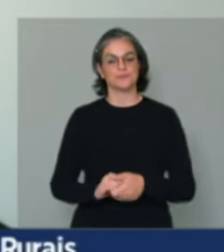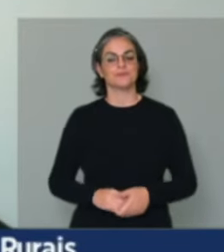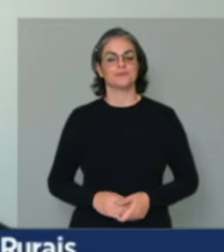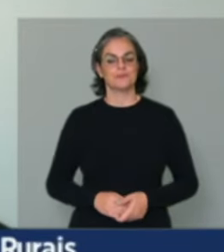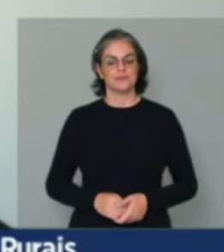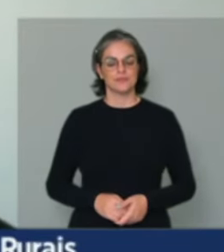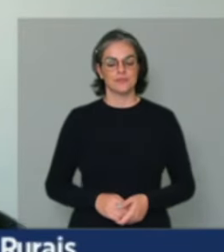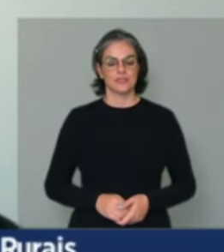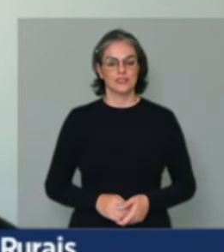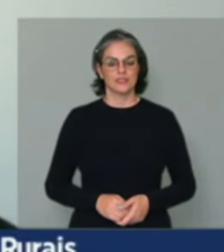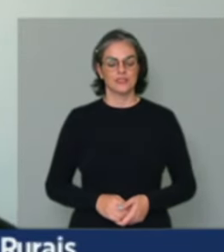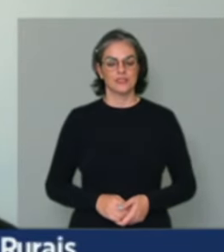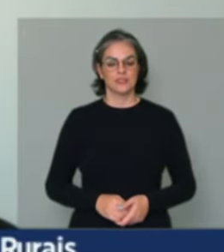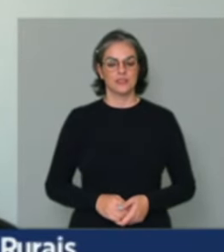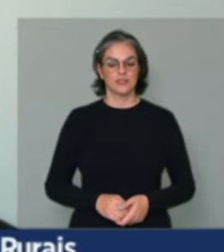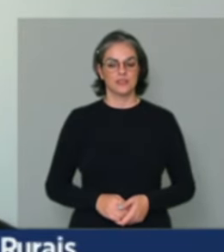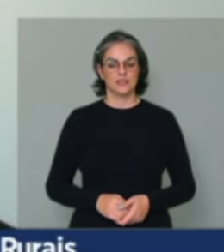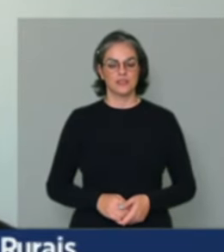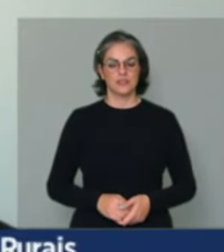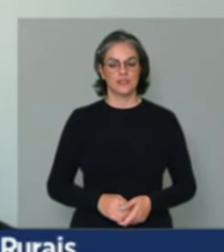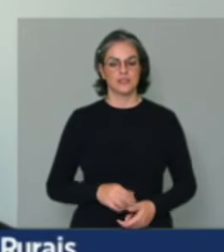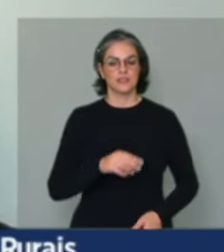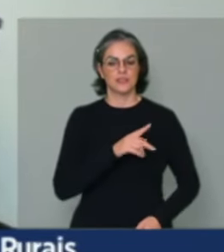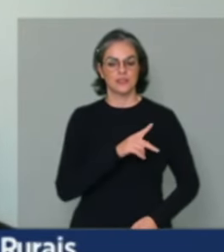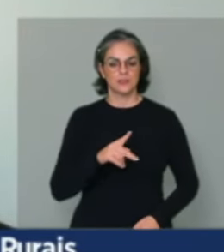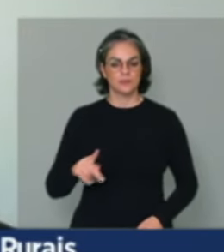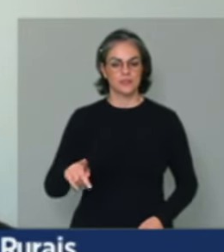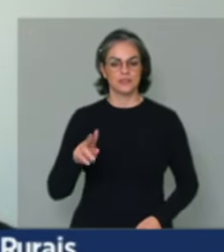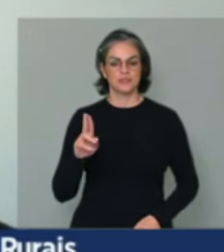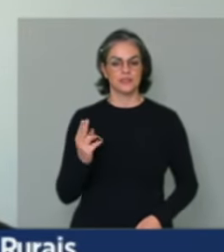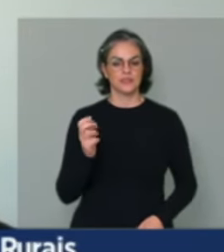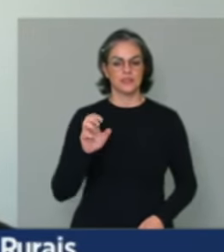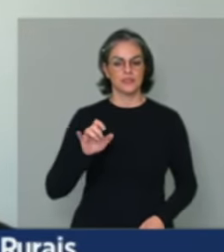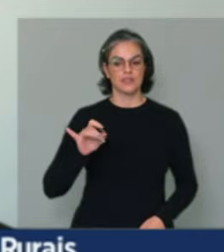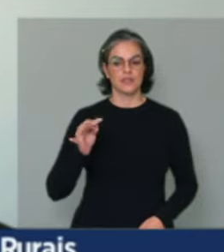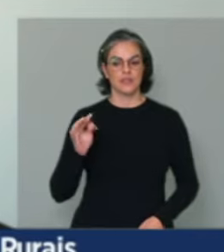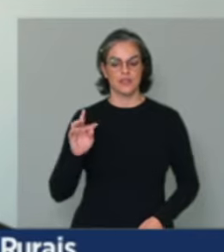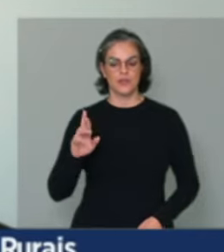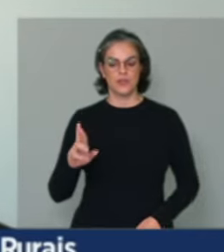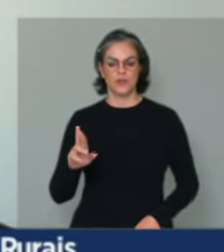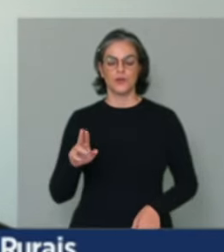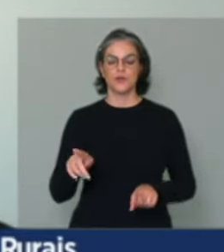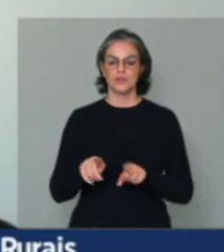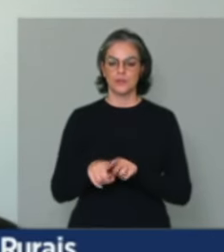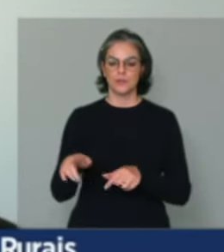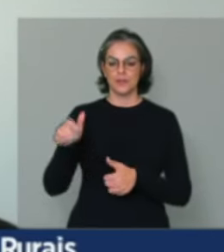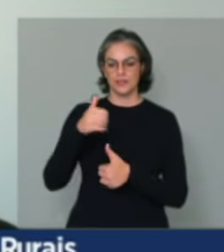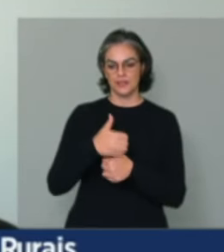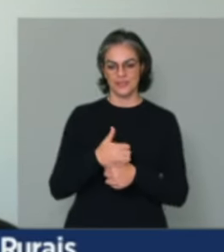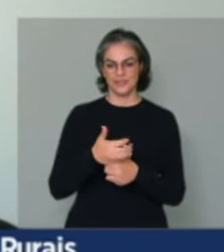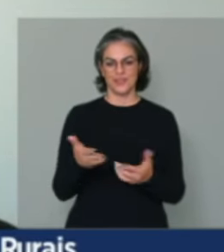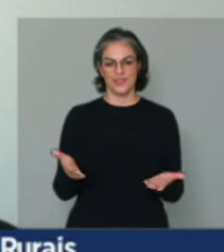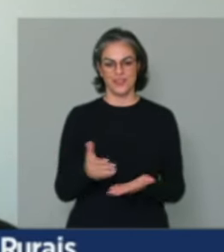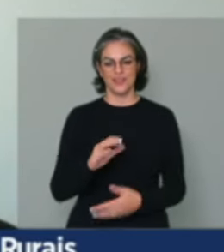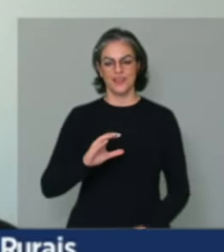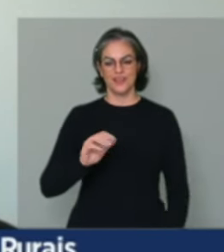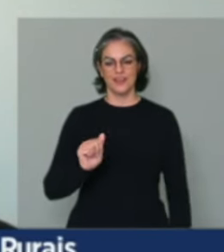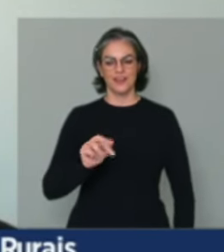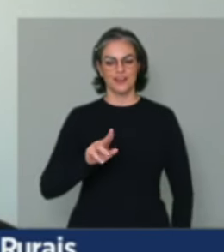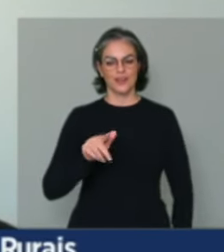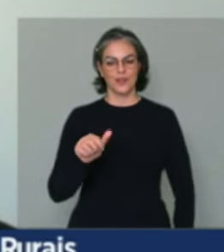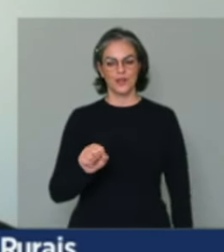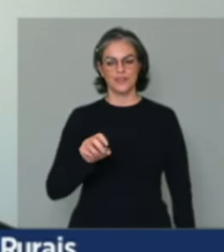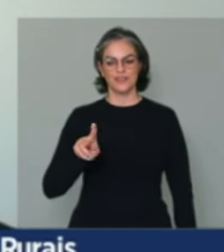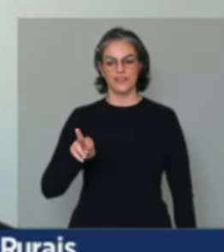o nosso presidente Itor e agora o que está assumindo, que é o Carlos Veras do PT e também cumprimentar o Daniel